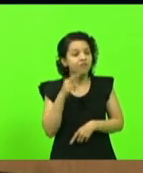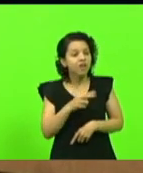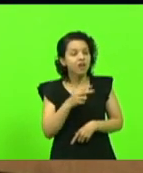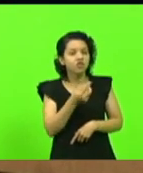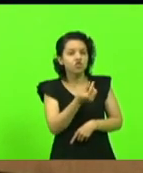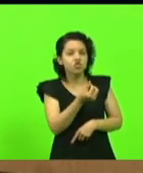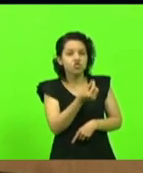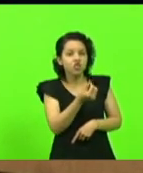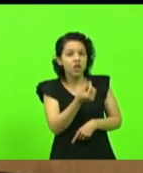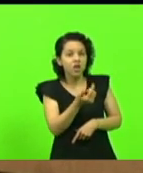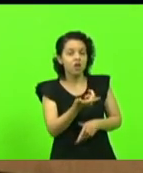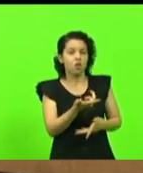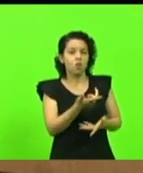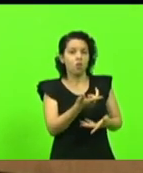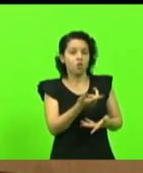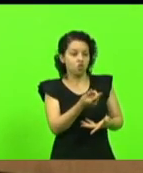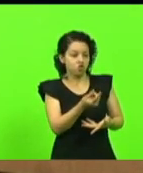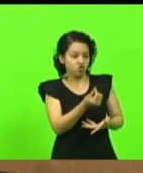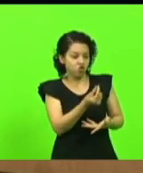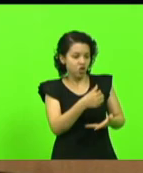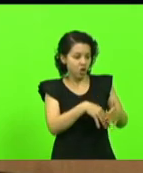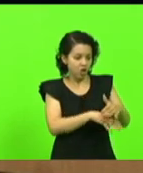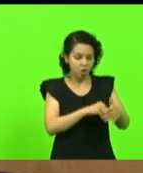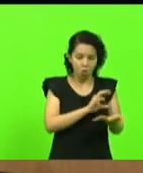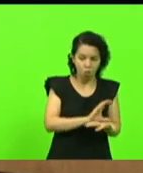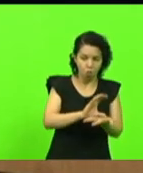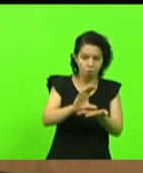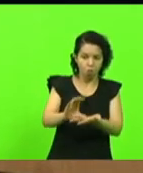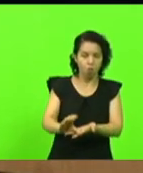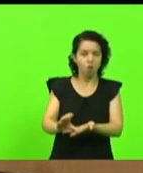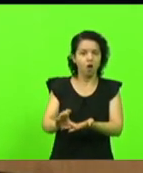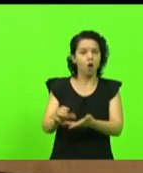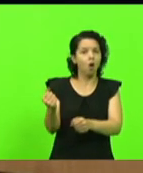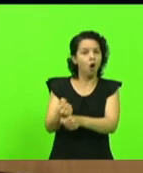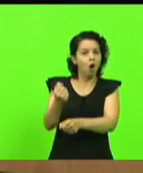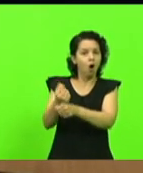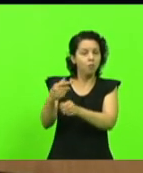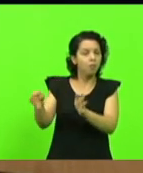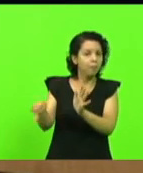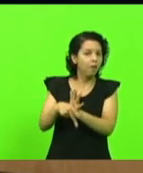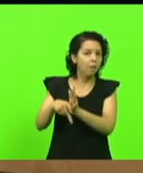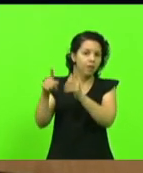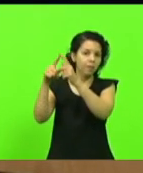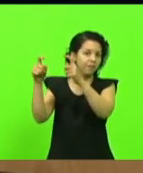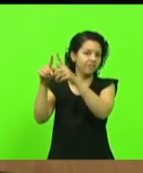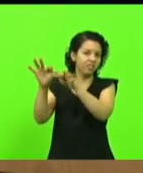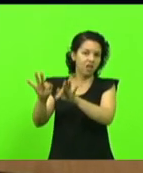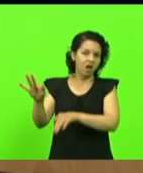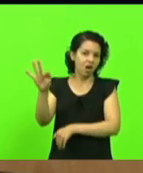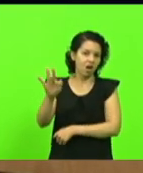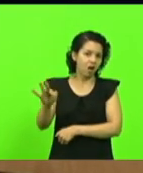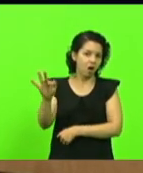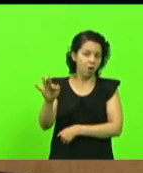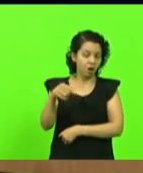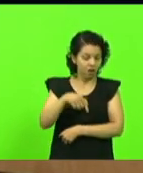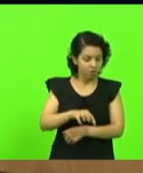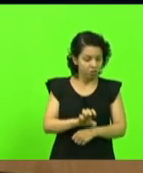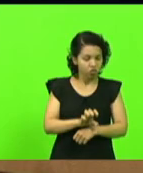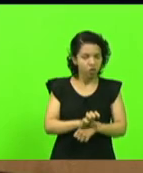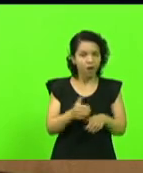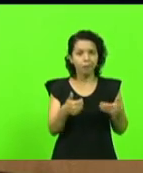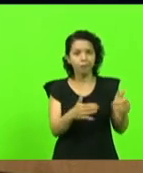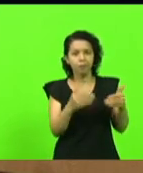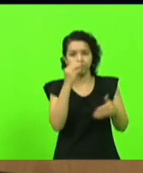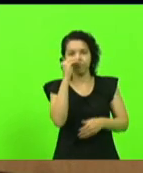recursos nas rodovias federais e as nossas estaduais infelizmente não sendo tocadas então por favor